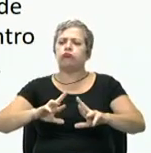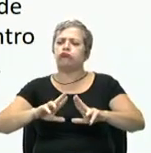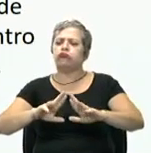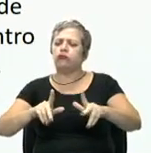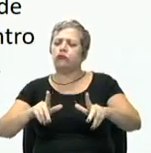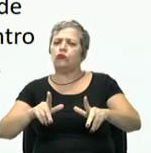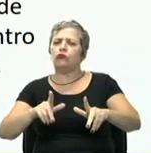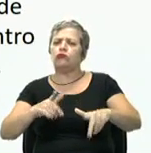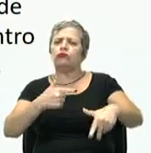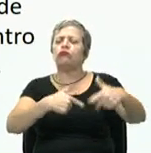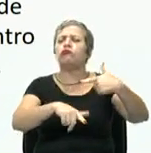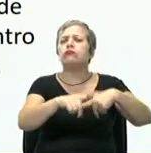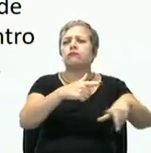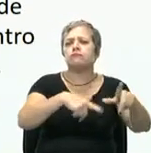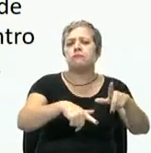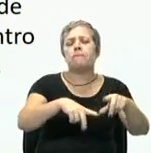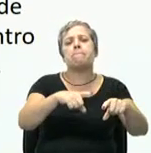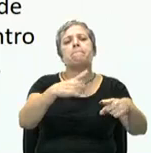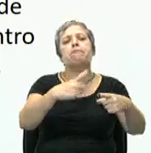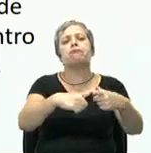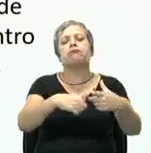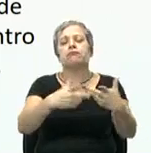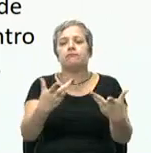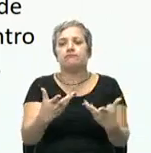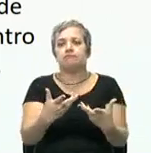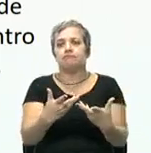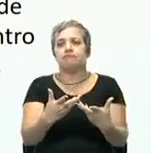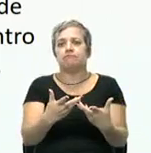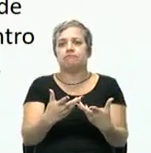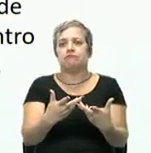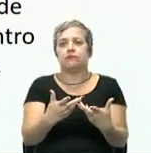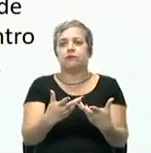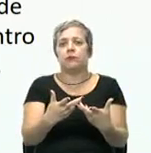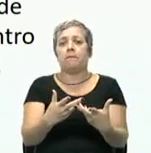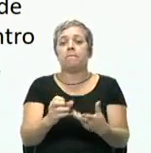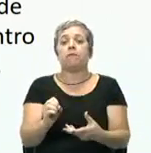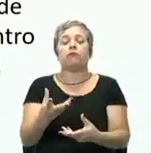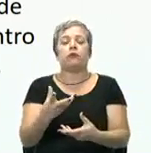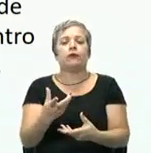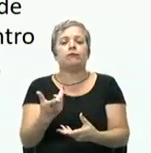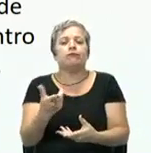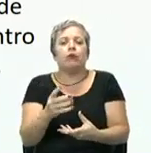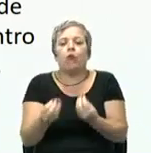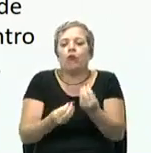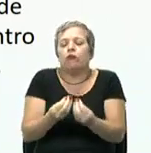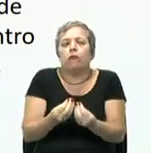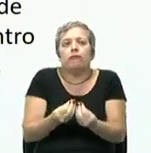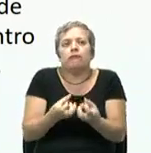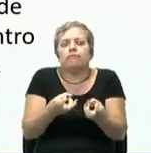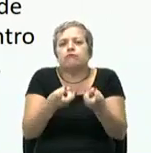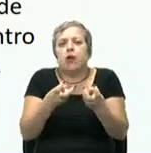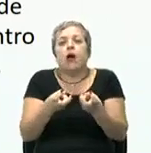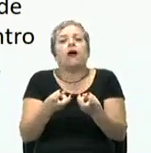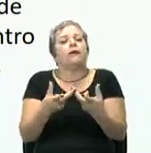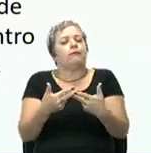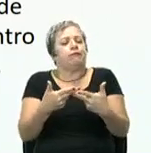funcionamento em razão de consequências imprevistas. Ah, então aquela questão que você trouxe que